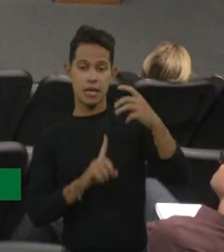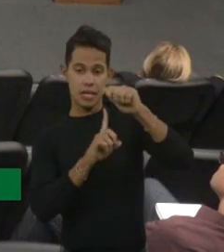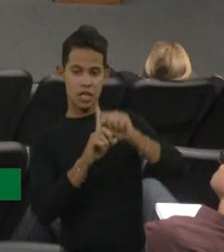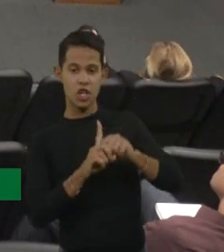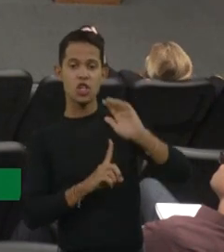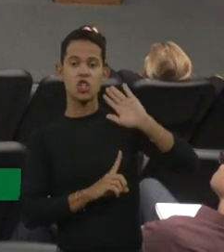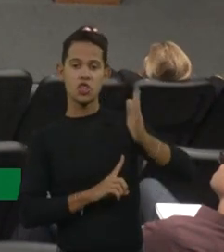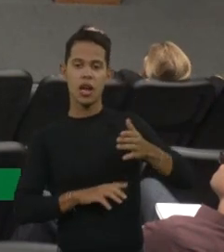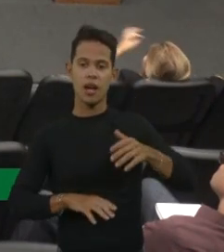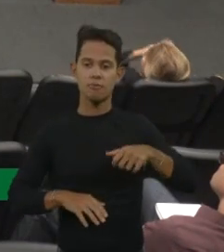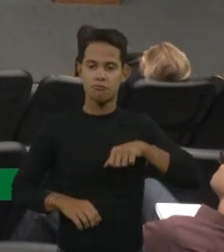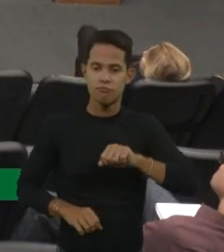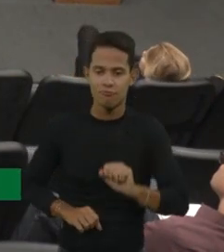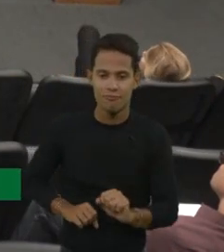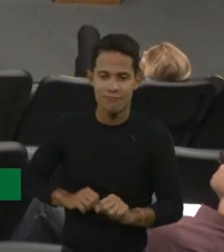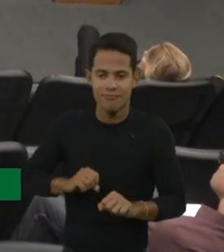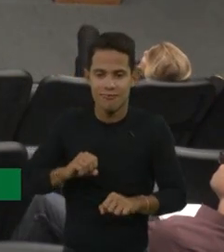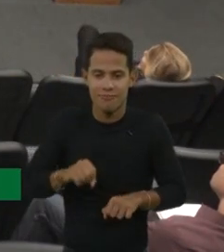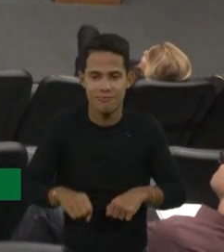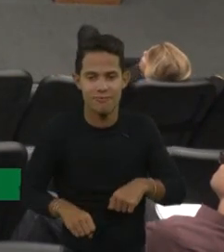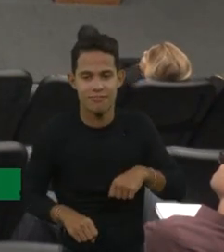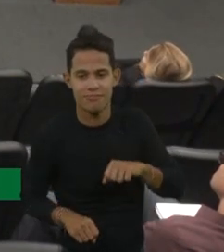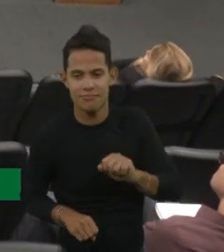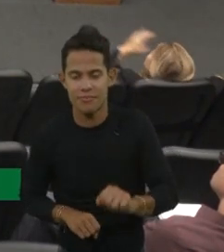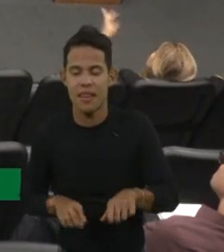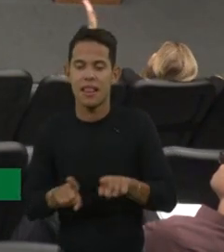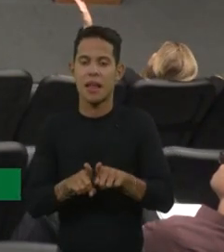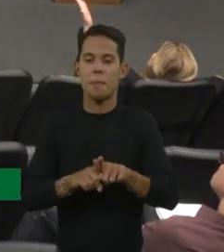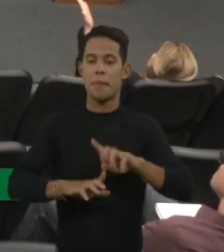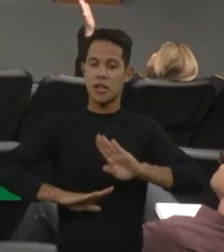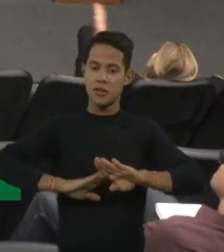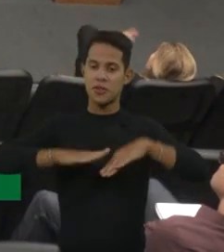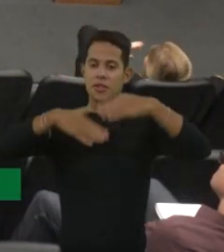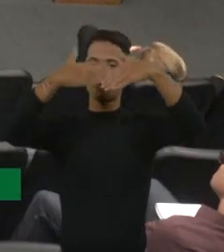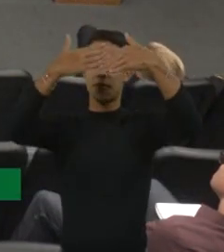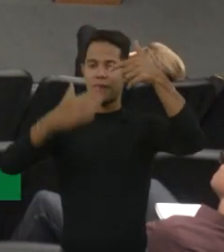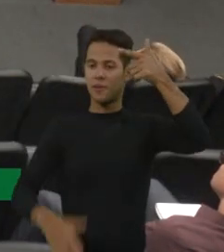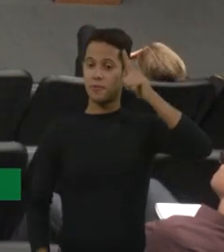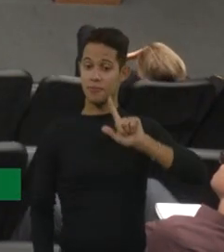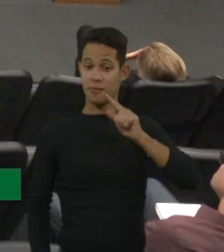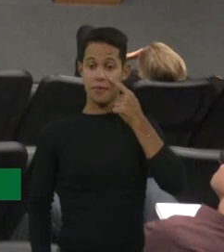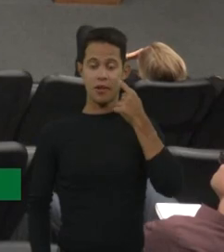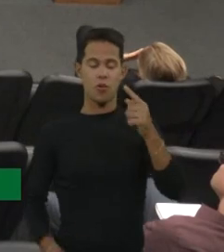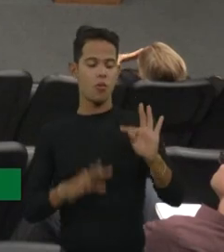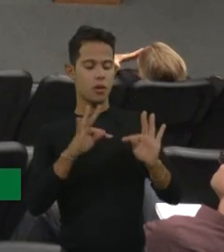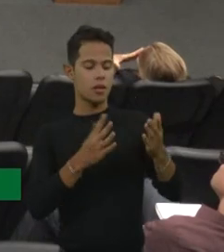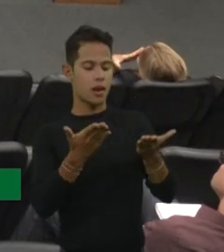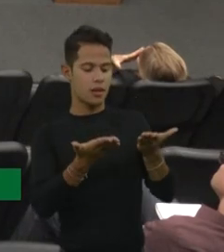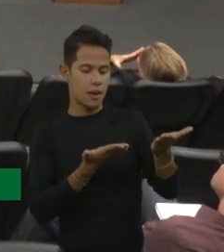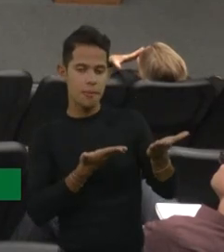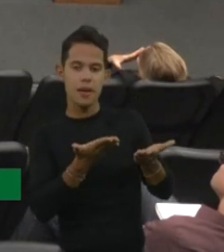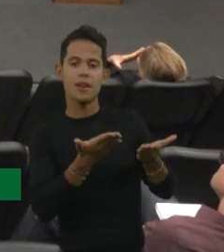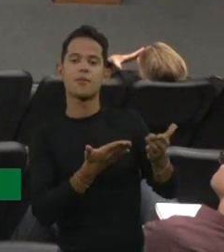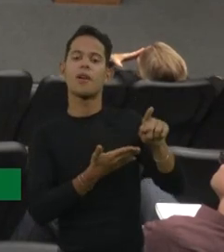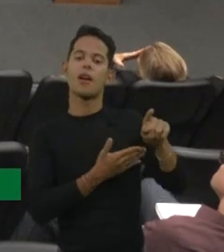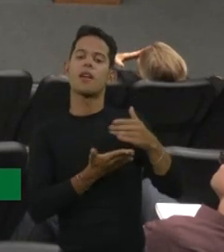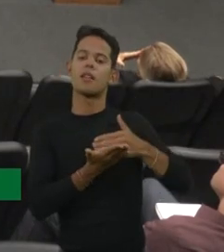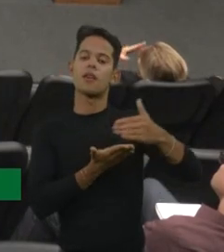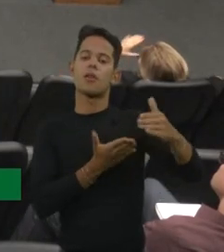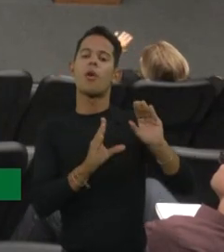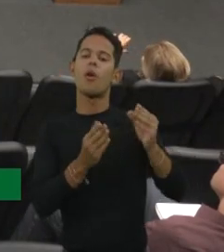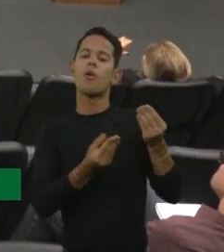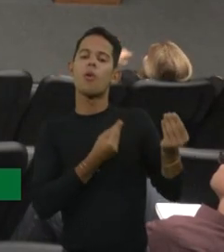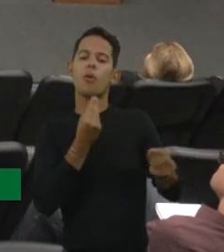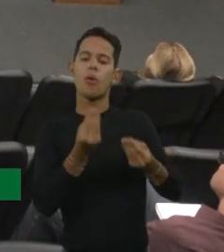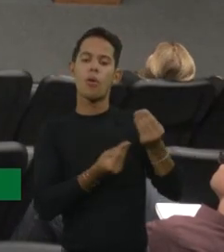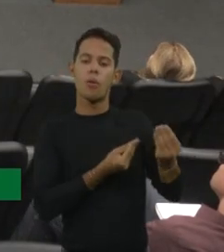caminhar e se desenvolvendo bem. Então, aqui a gente vê, assim, o que que esses tratamentos, né, ela começou o tratamento, então, com a